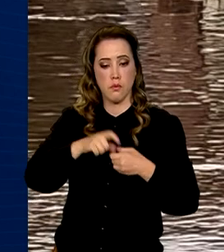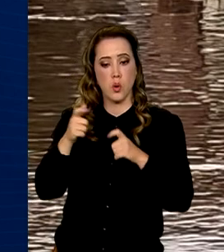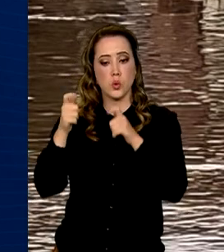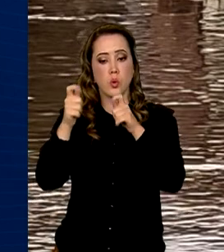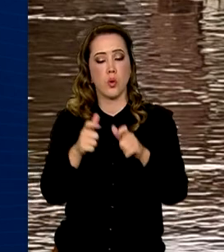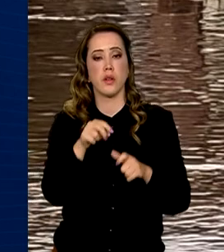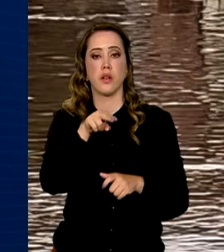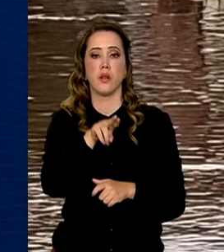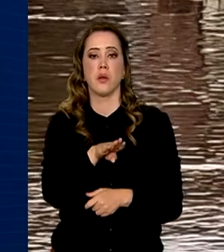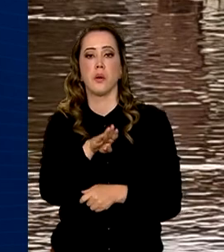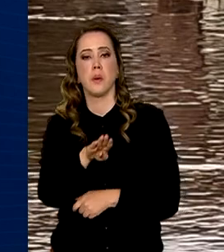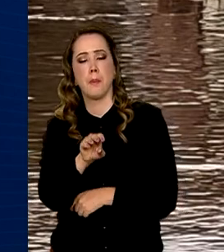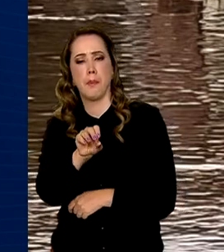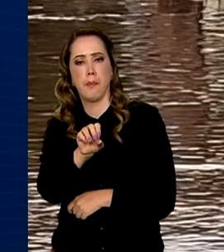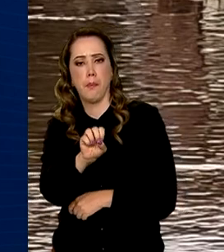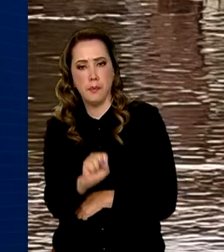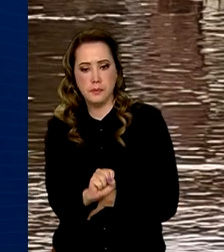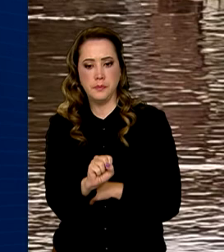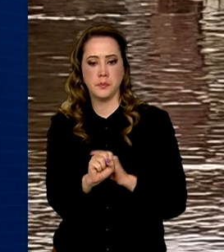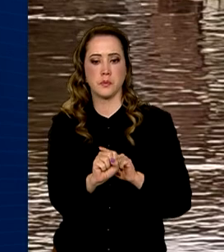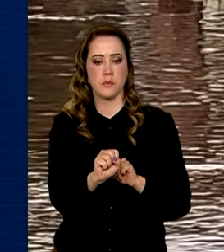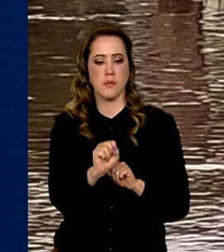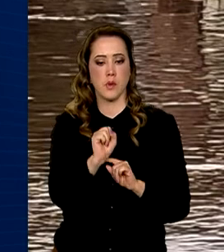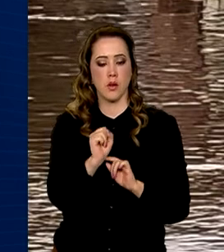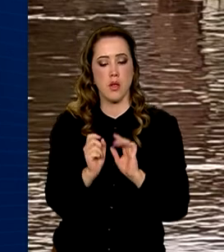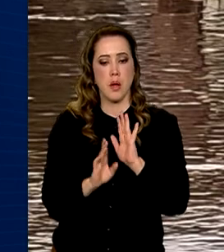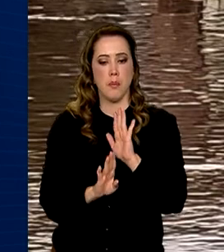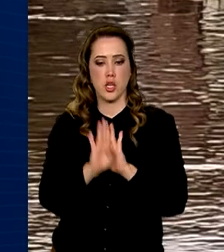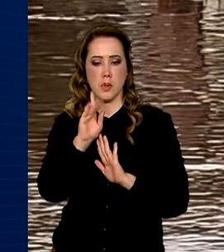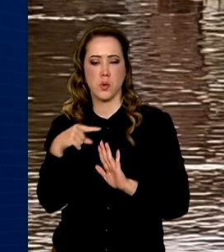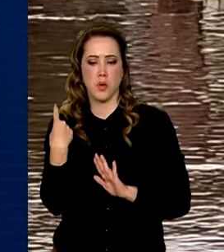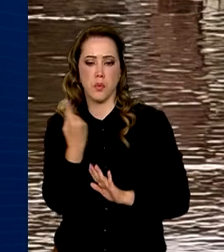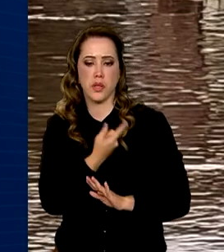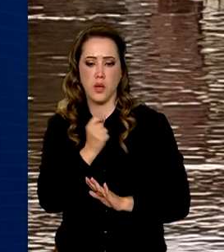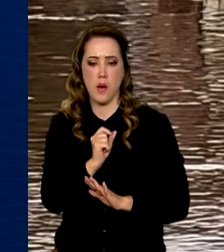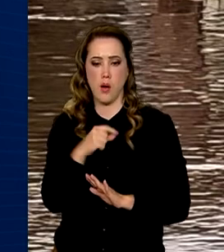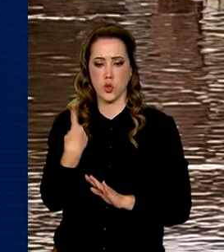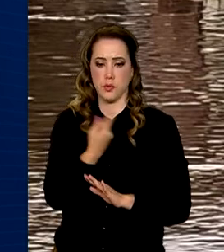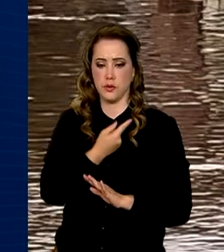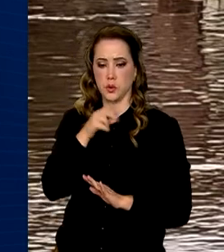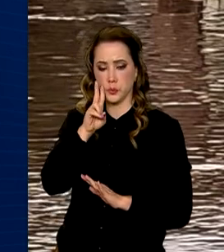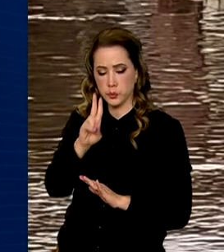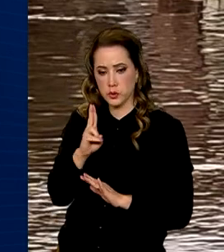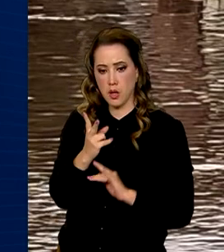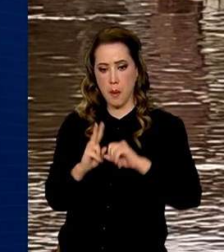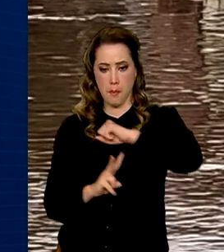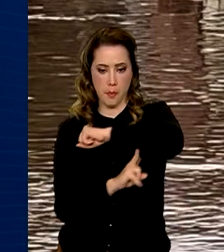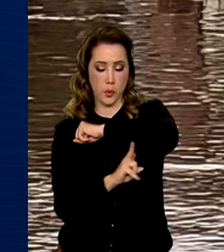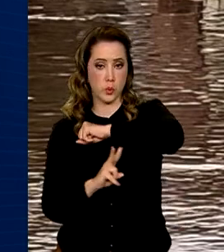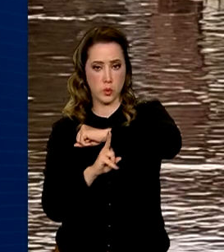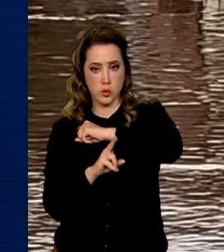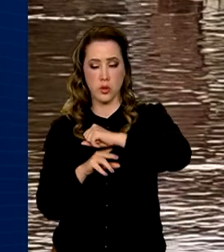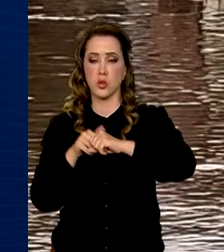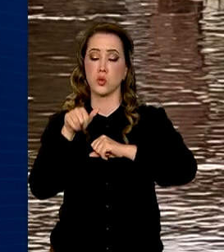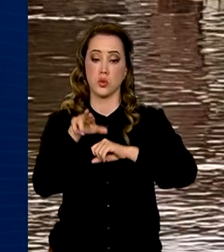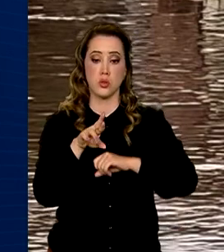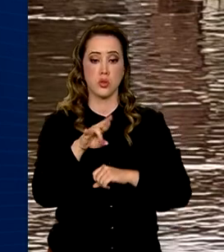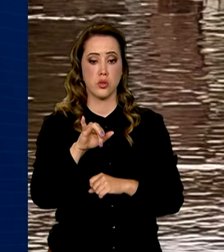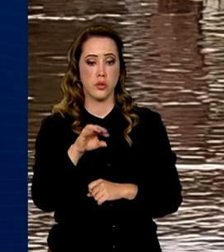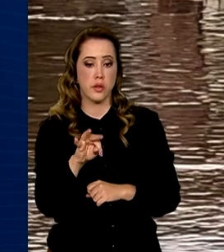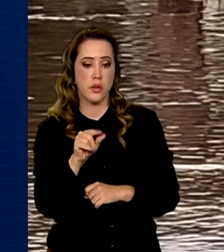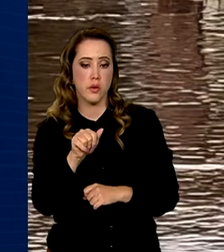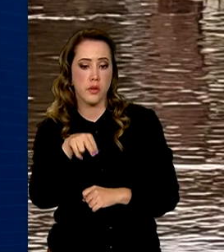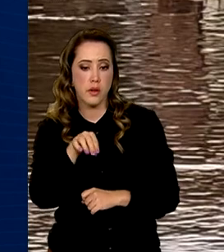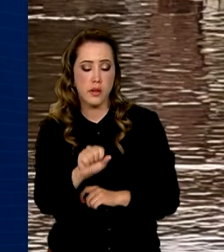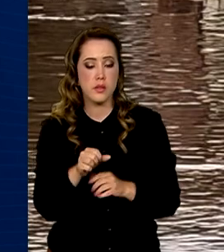unidades básicas de saúde, recuperação de pontes sobre o Rio das Antas, na BR-116, distribuição de 20